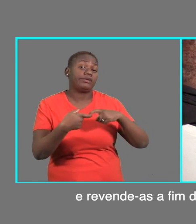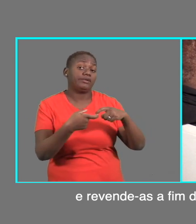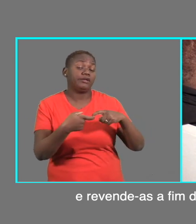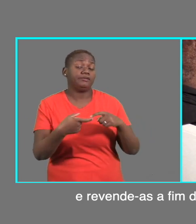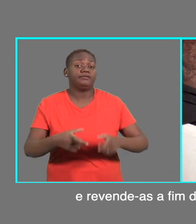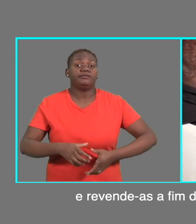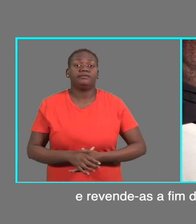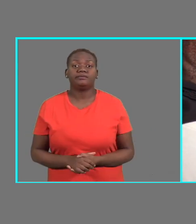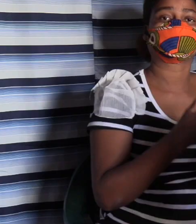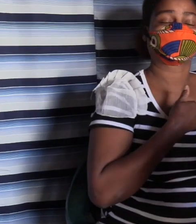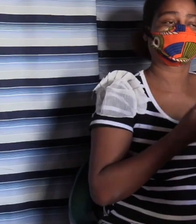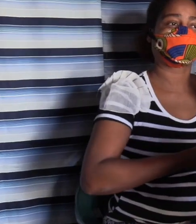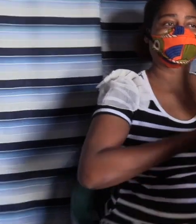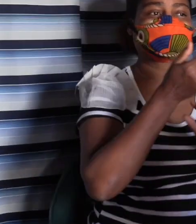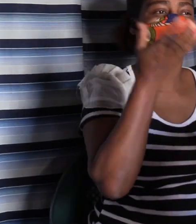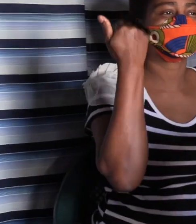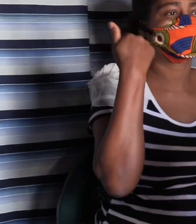para as suas famílias.